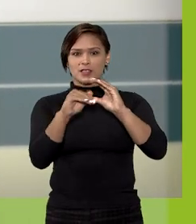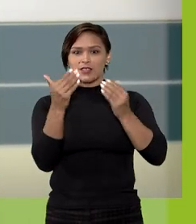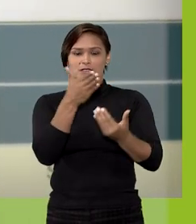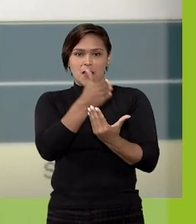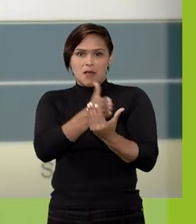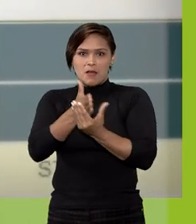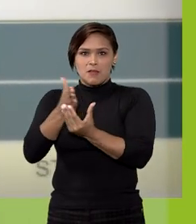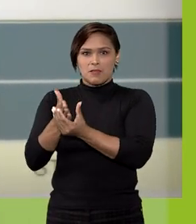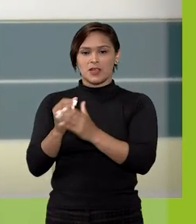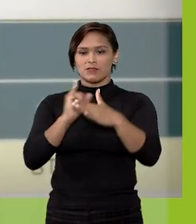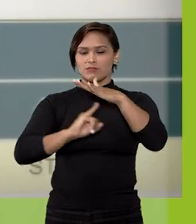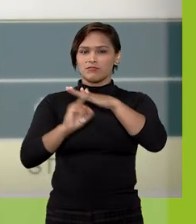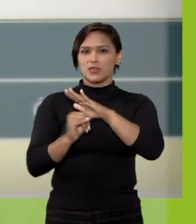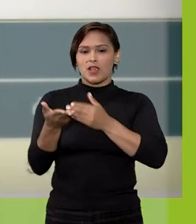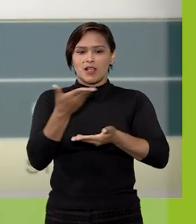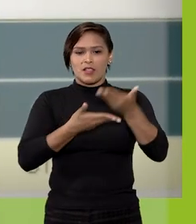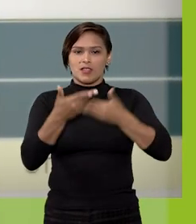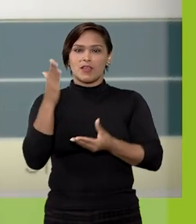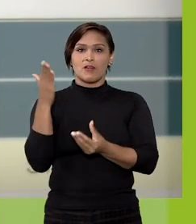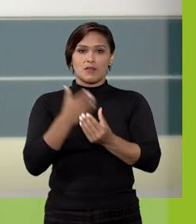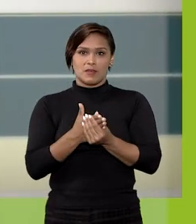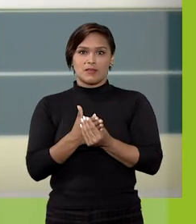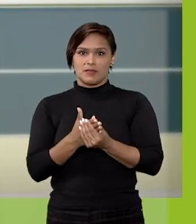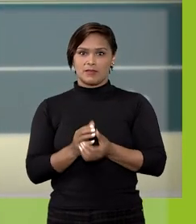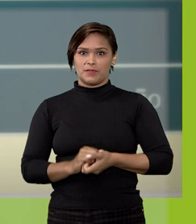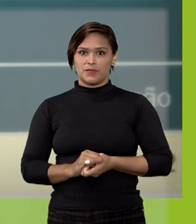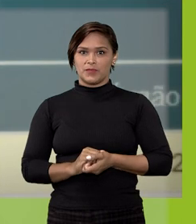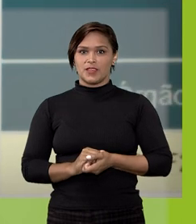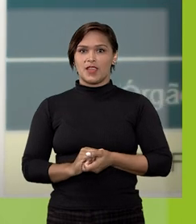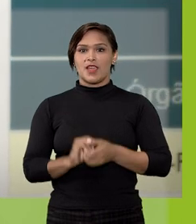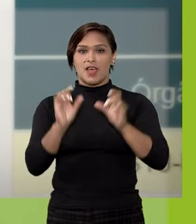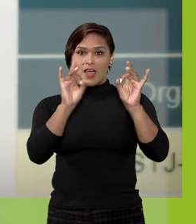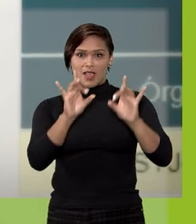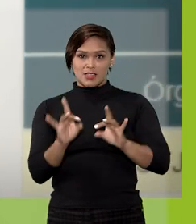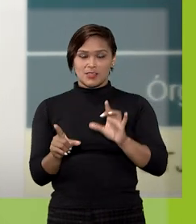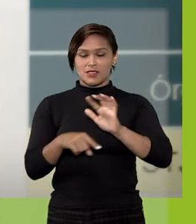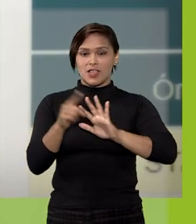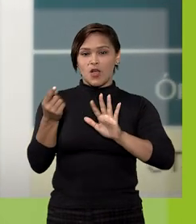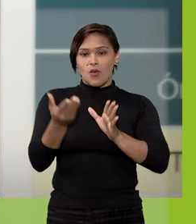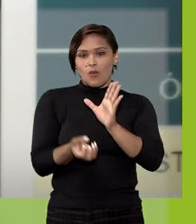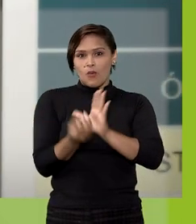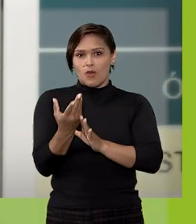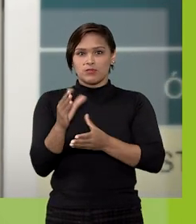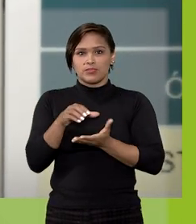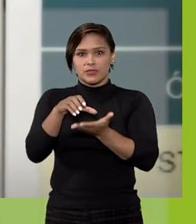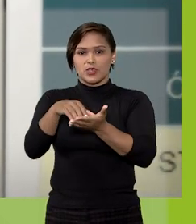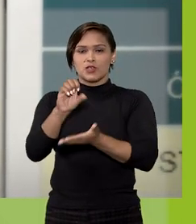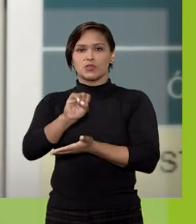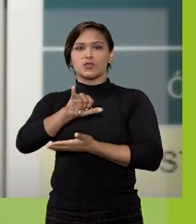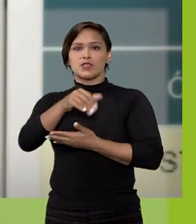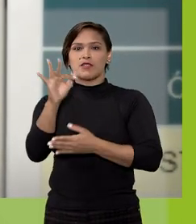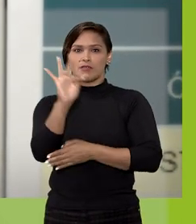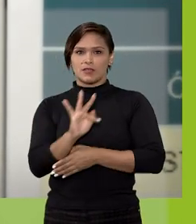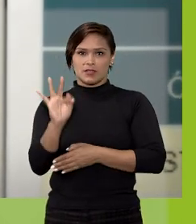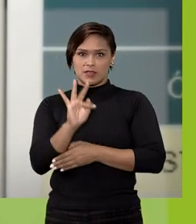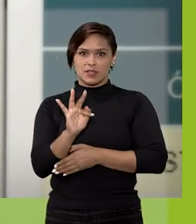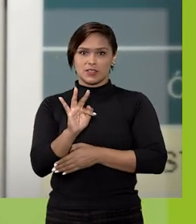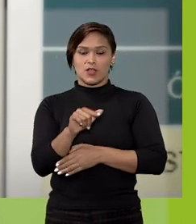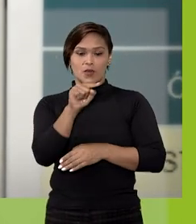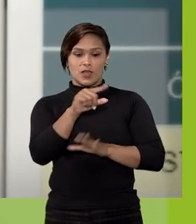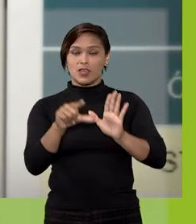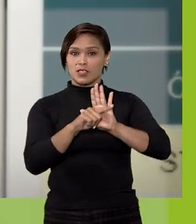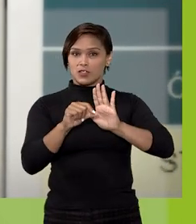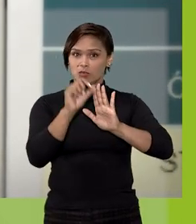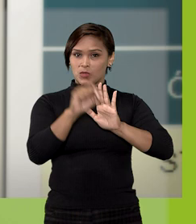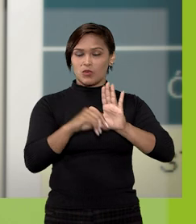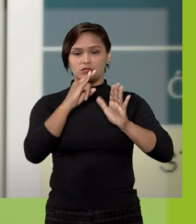pastas das instituições relacionadas ao processo. A estrela indica o órgão de origem do processo no SEI Federação. E este